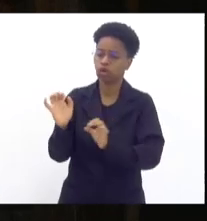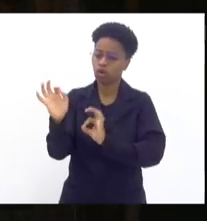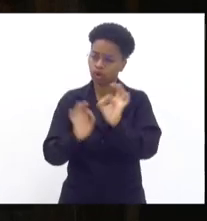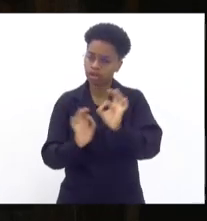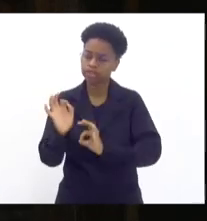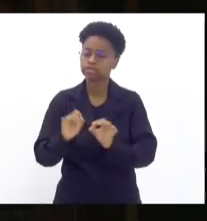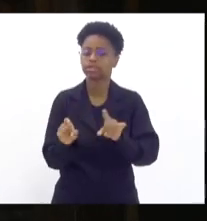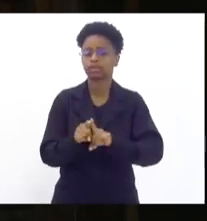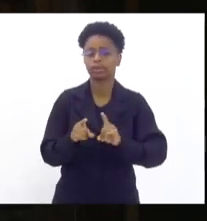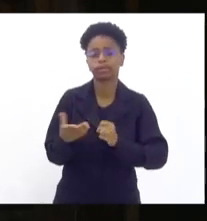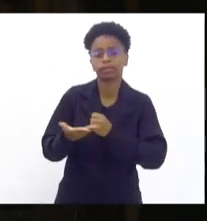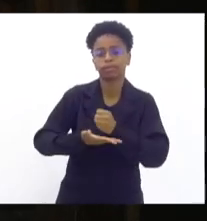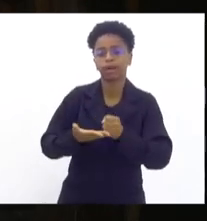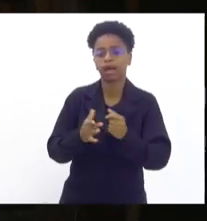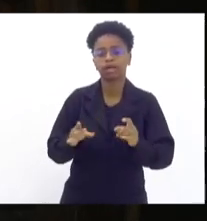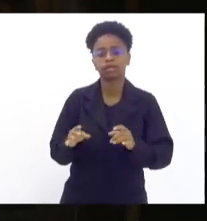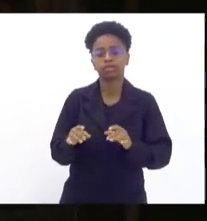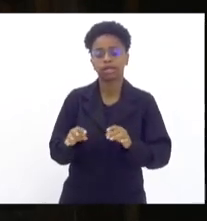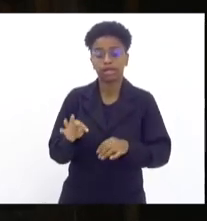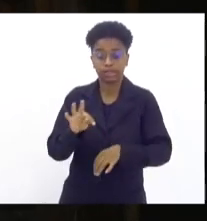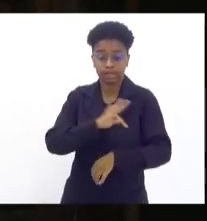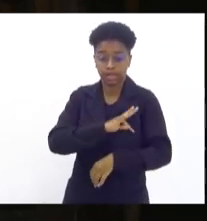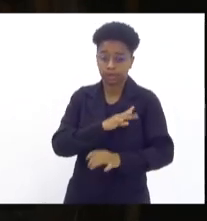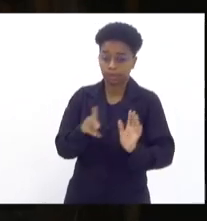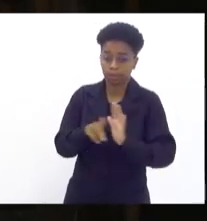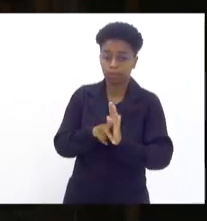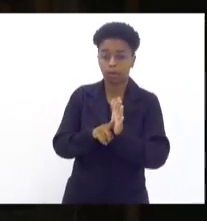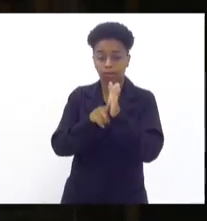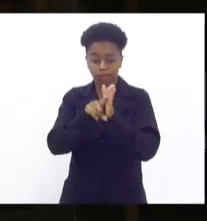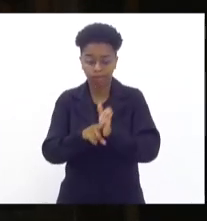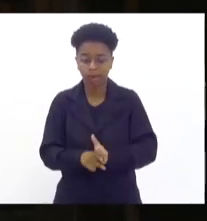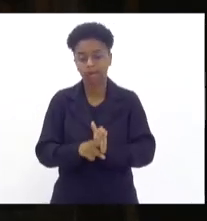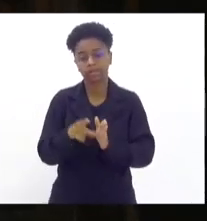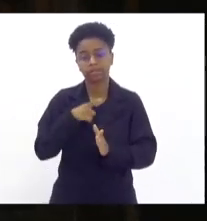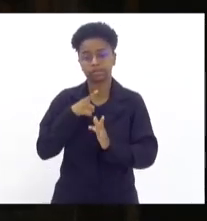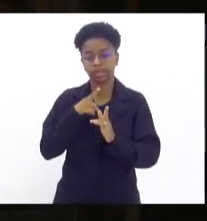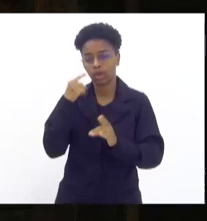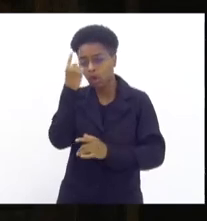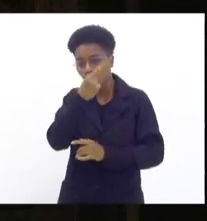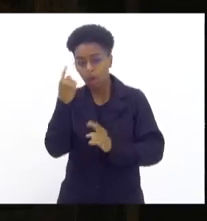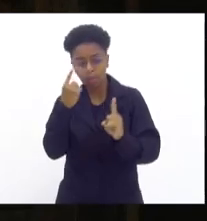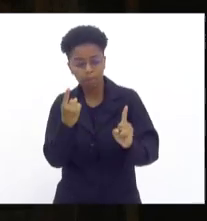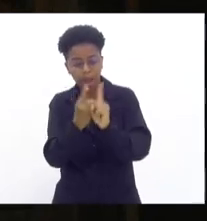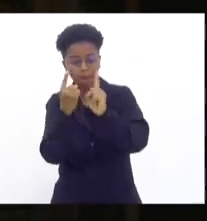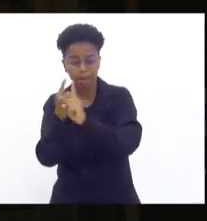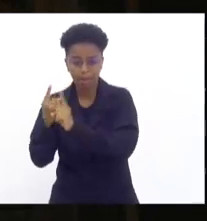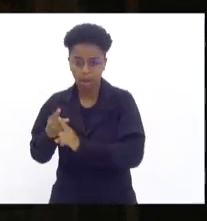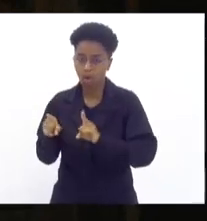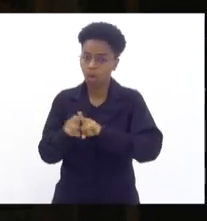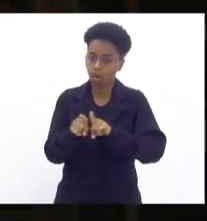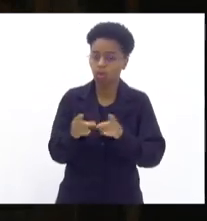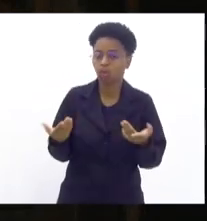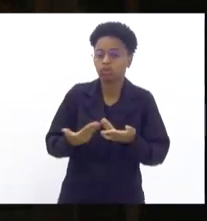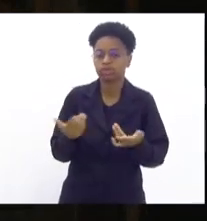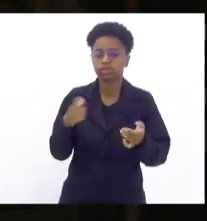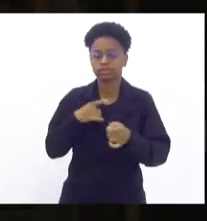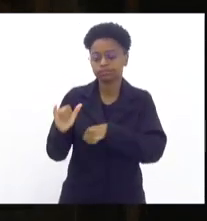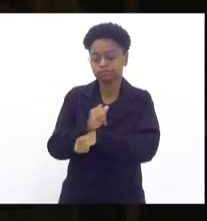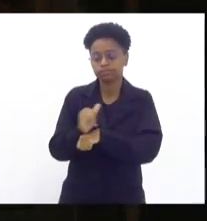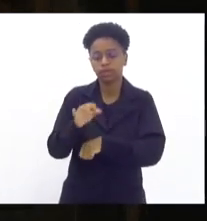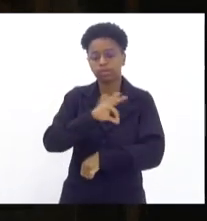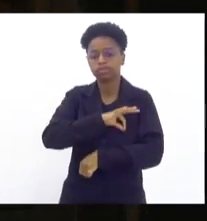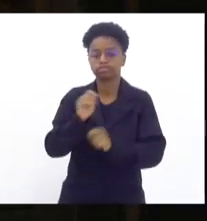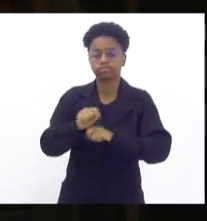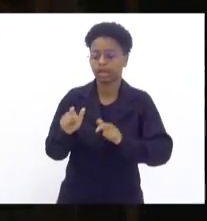base em técnicas de investigação como reconhecimento facial, tudo o que nós temos e a polícia hoje em dia tem para produzir melhor os